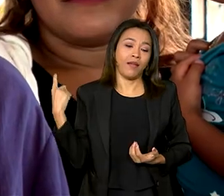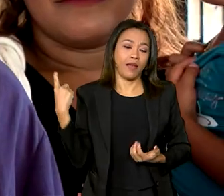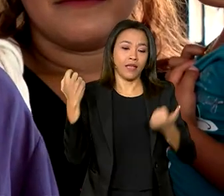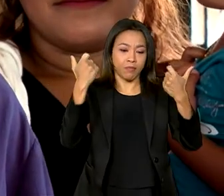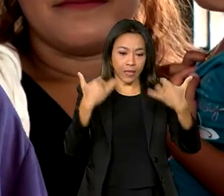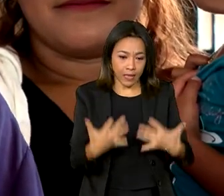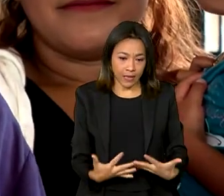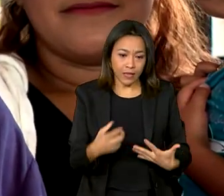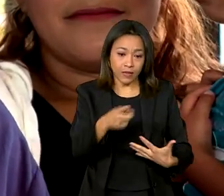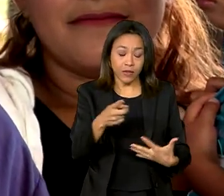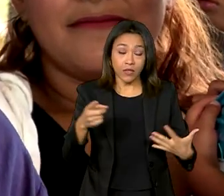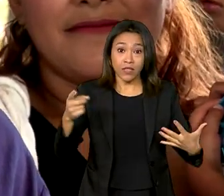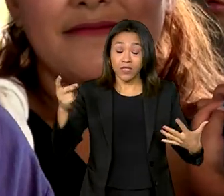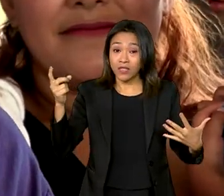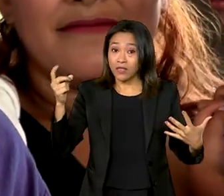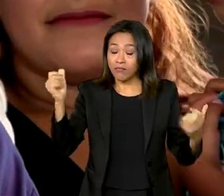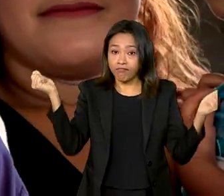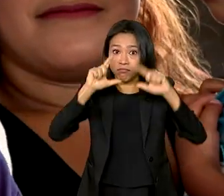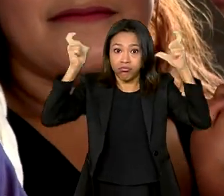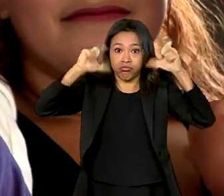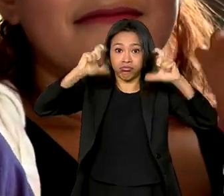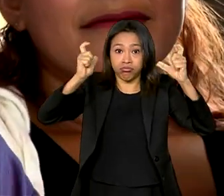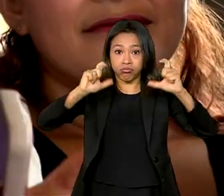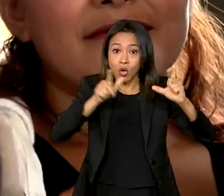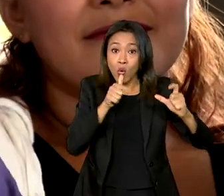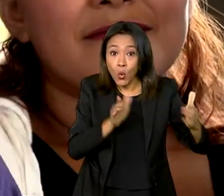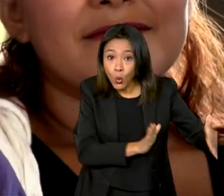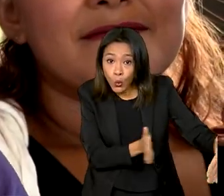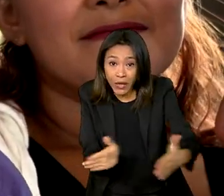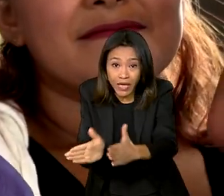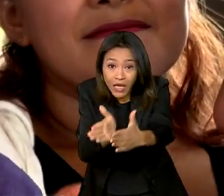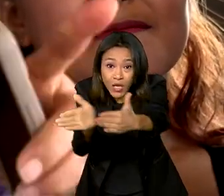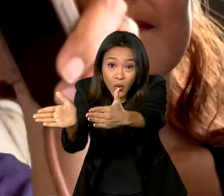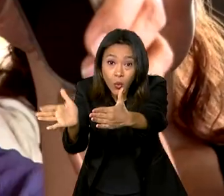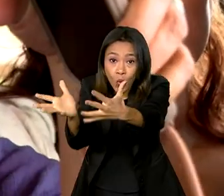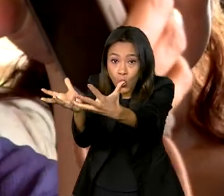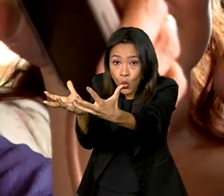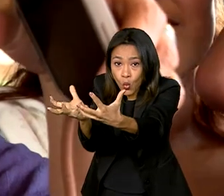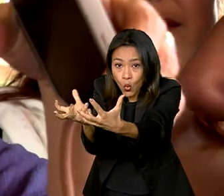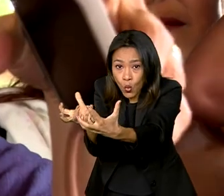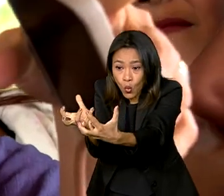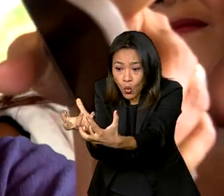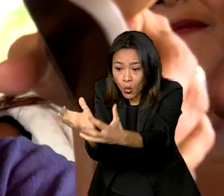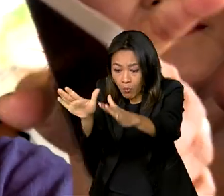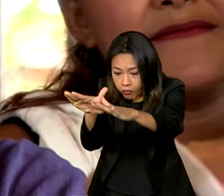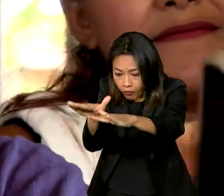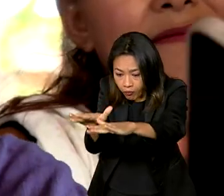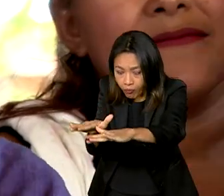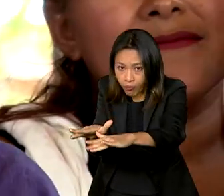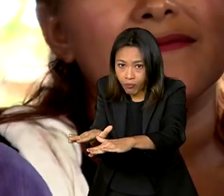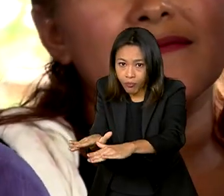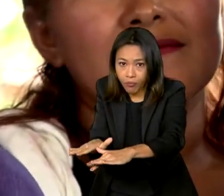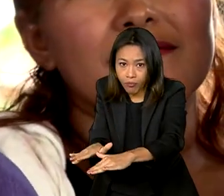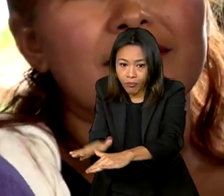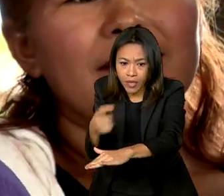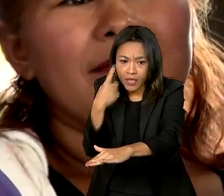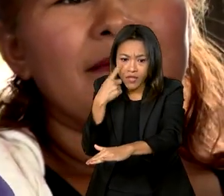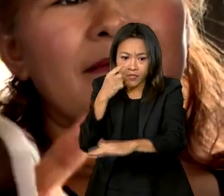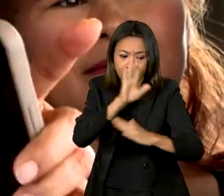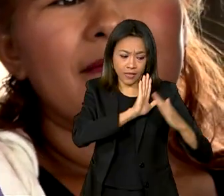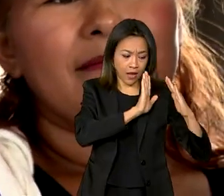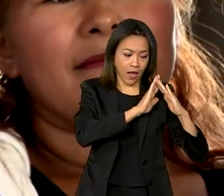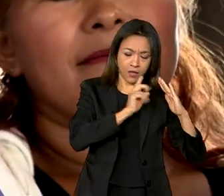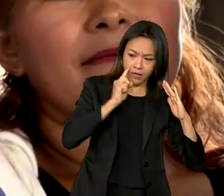forma assustadora. Se a gente olhar do leito do rio até próximo da varanda dessa casa,